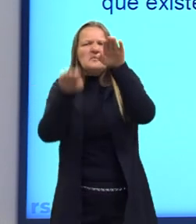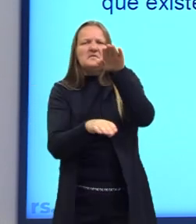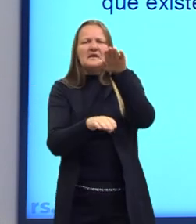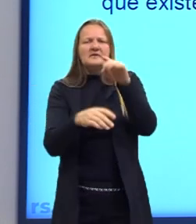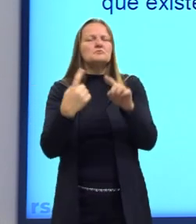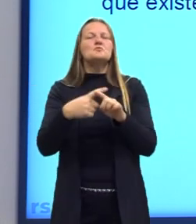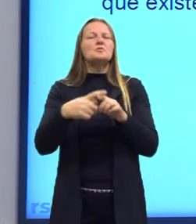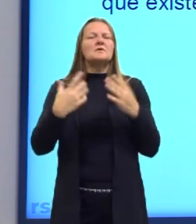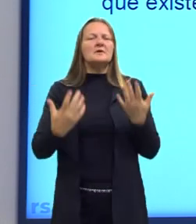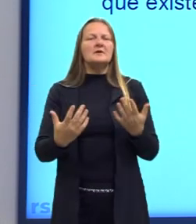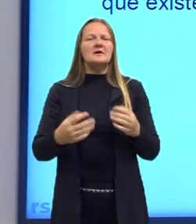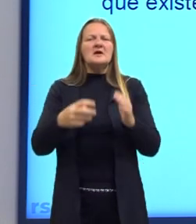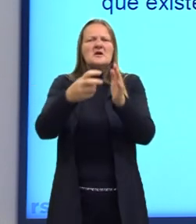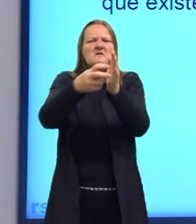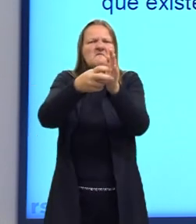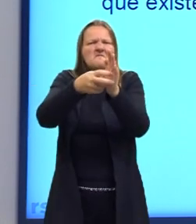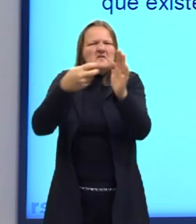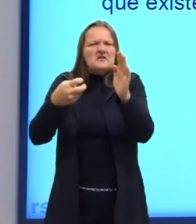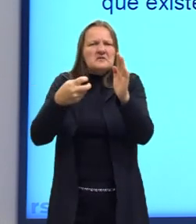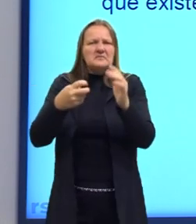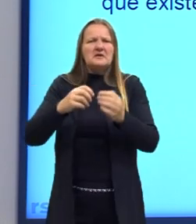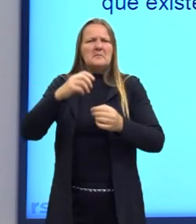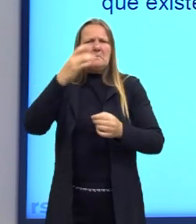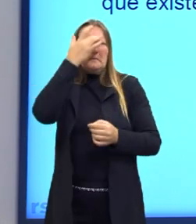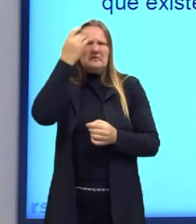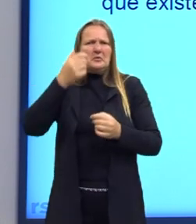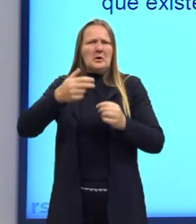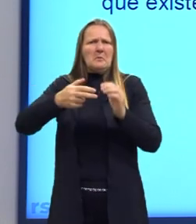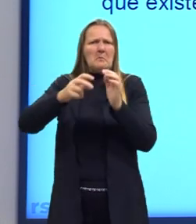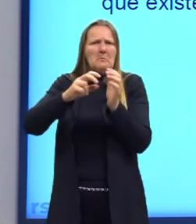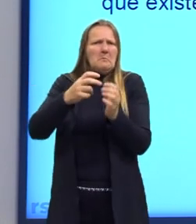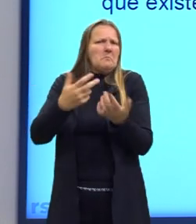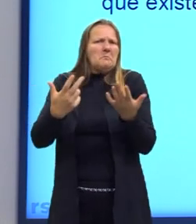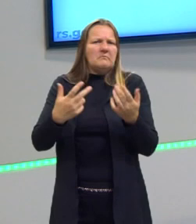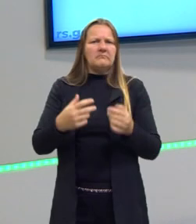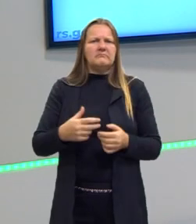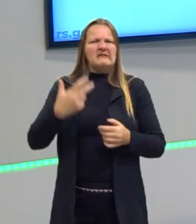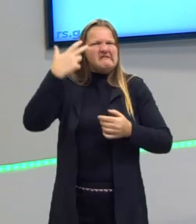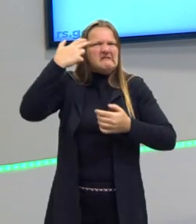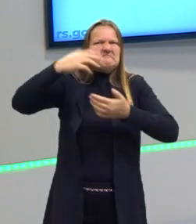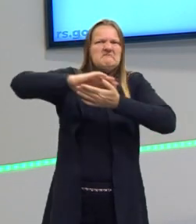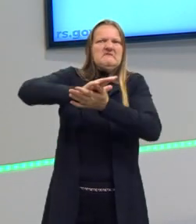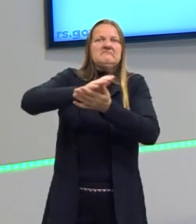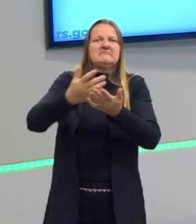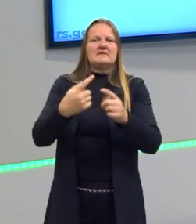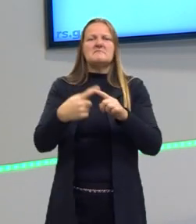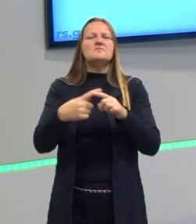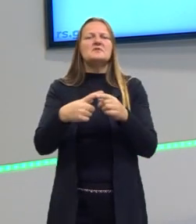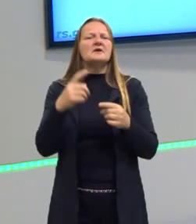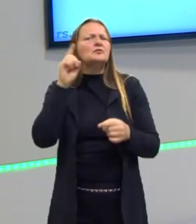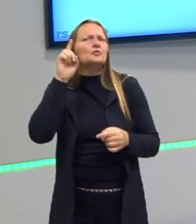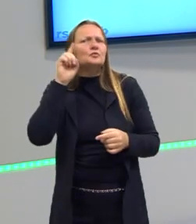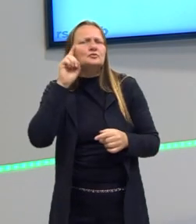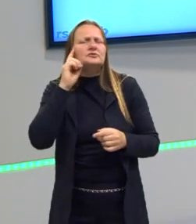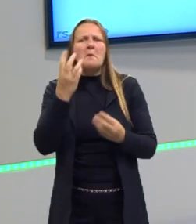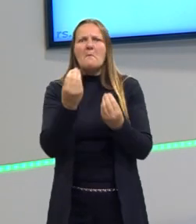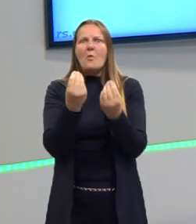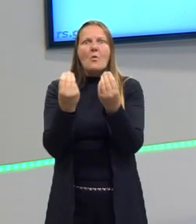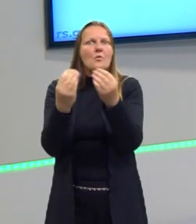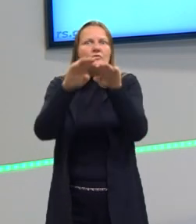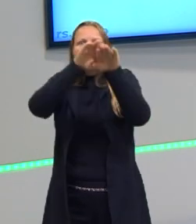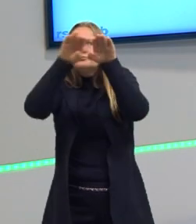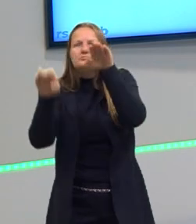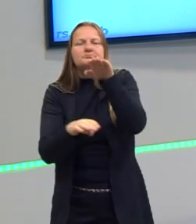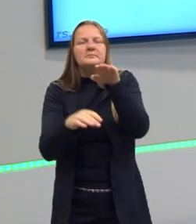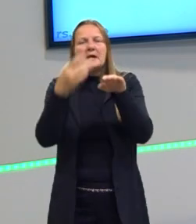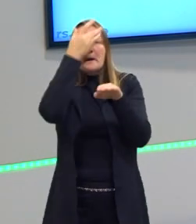a relação entre criminalidade e desigualdade, né? O leva a essas questões? Nós pensarmos e nós vermos no dia a dia, nós encontrarmos no dia